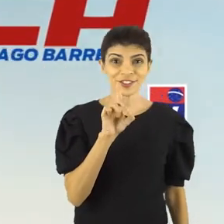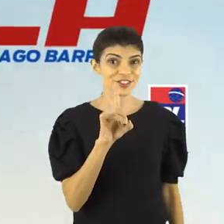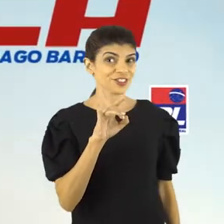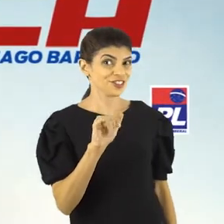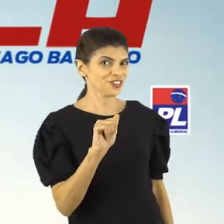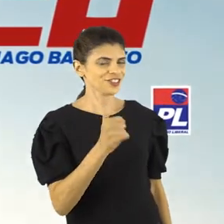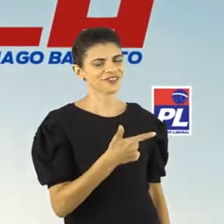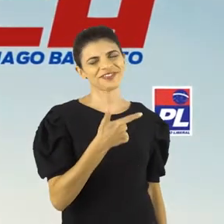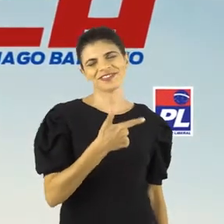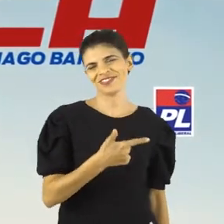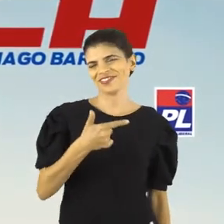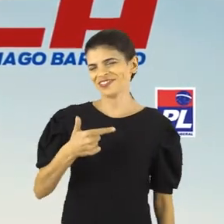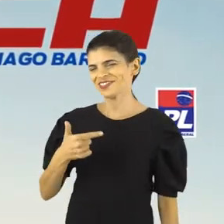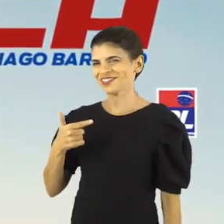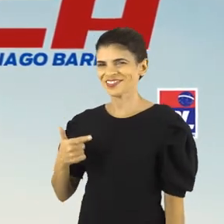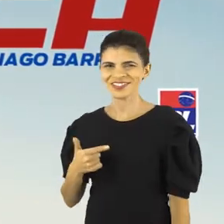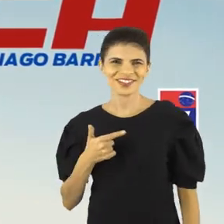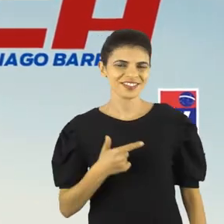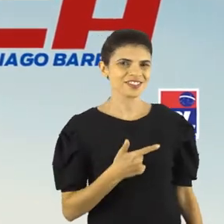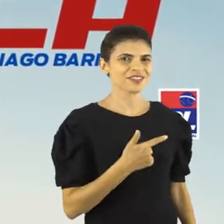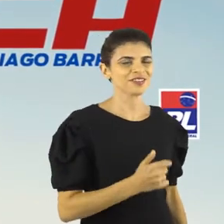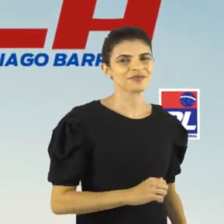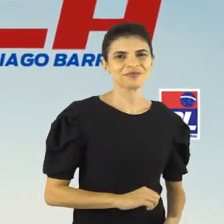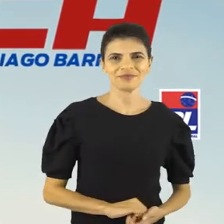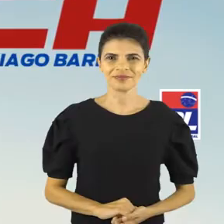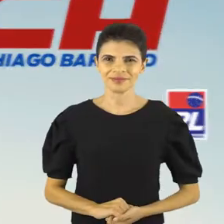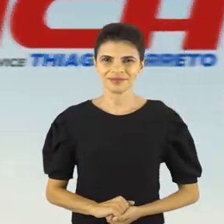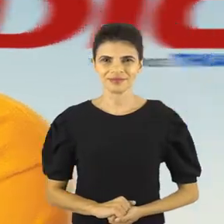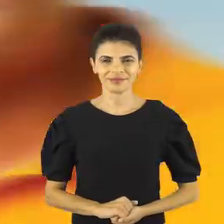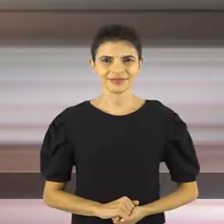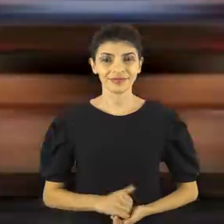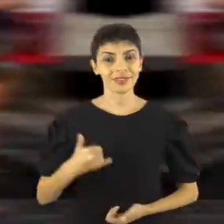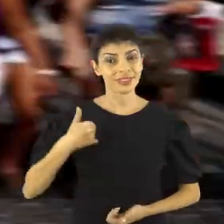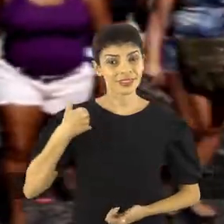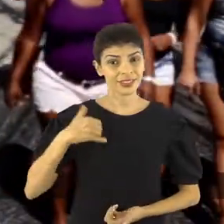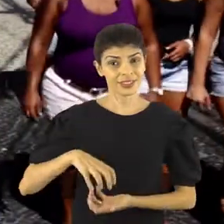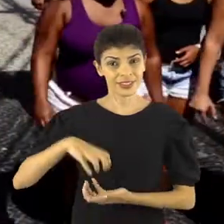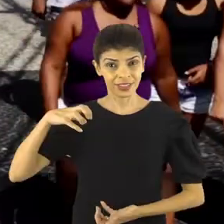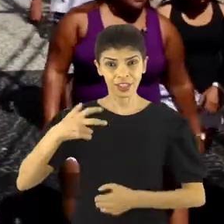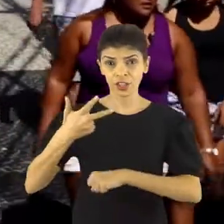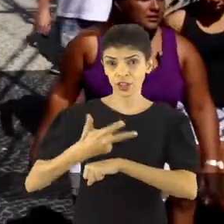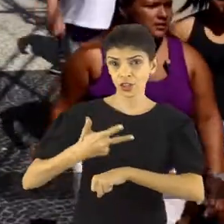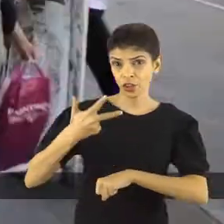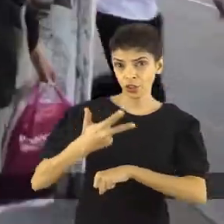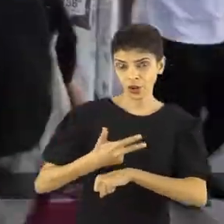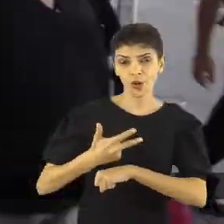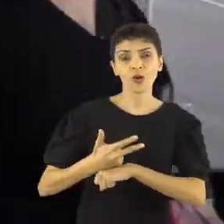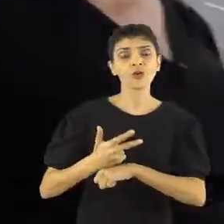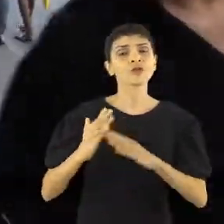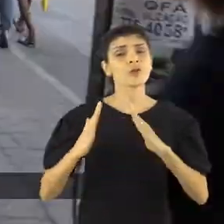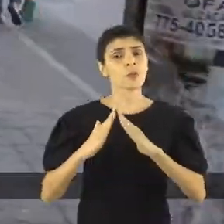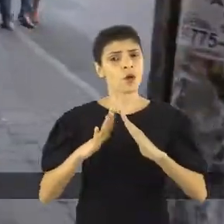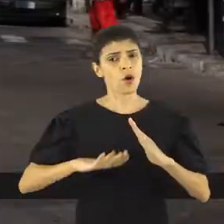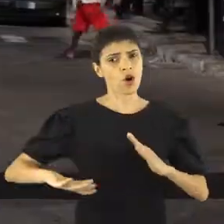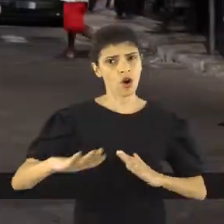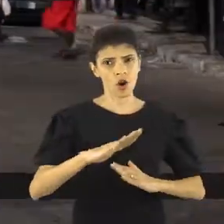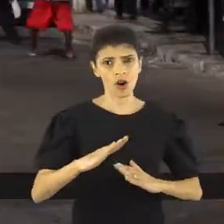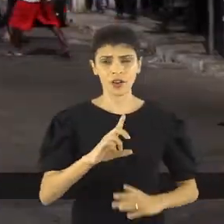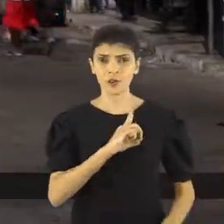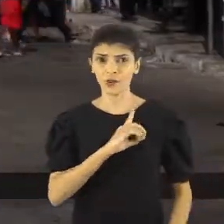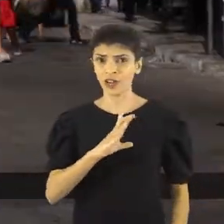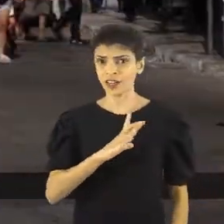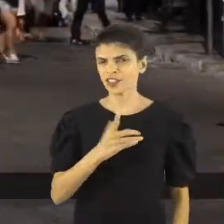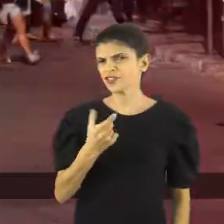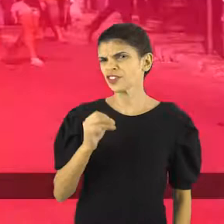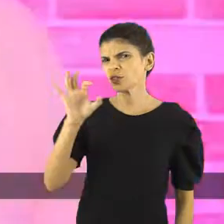Agora é Dica 22 Mais de 20% da população de Duque de Caxias são